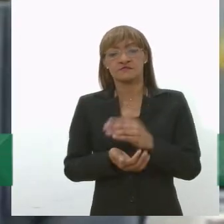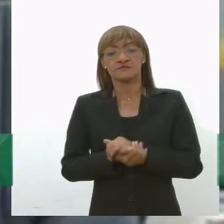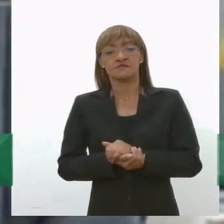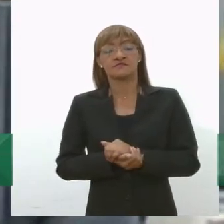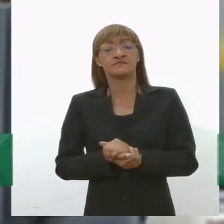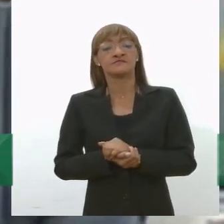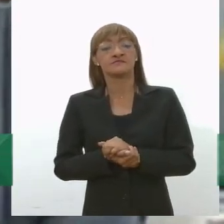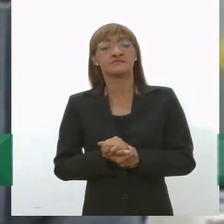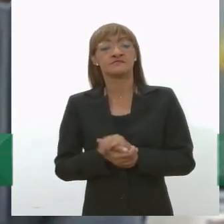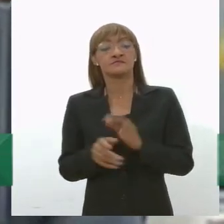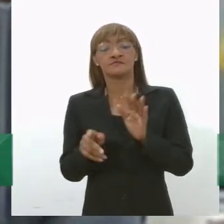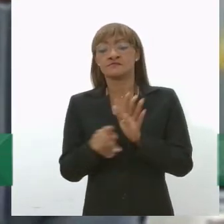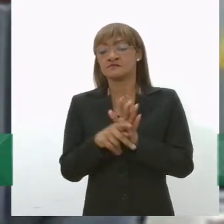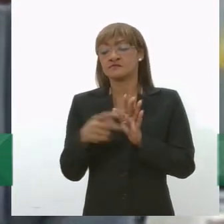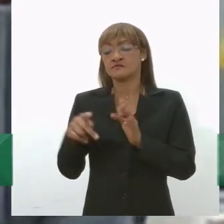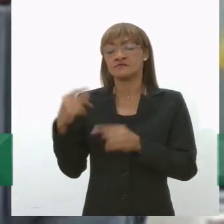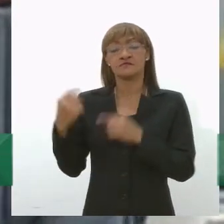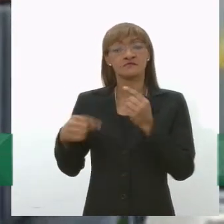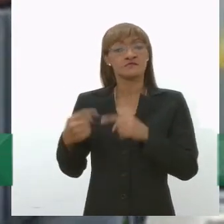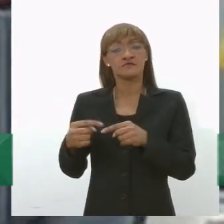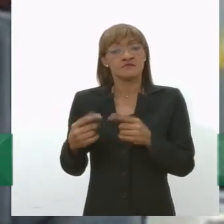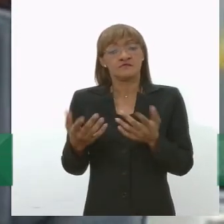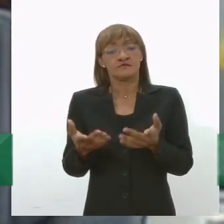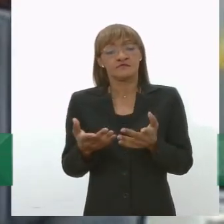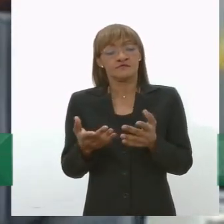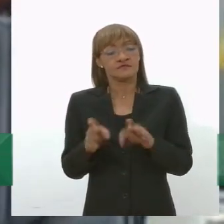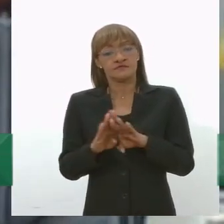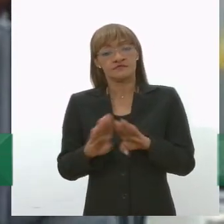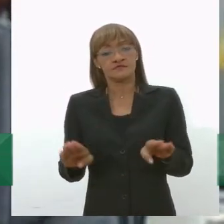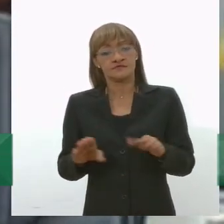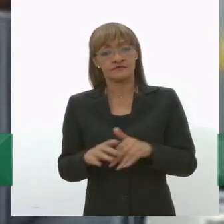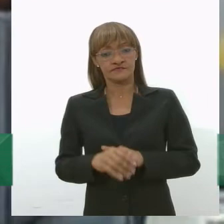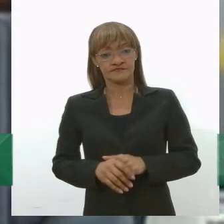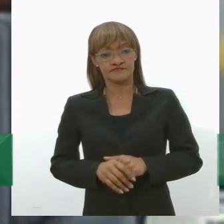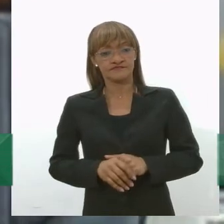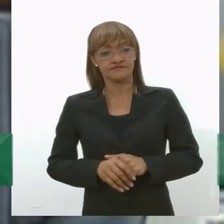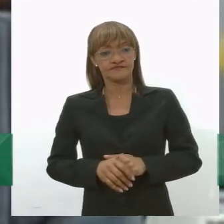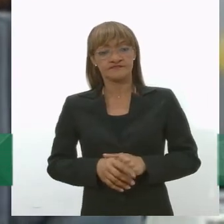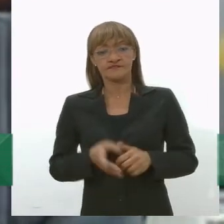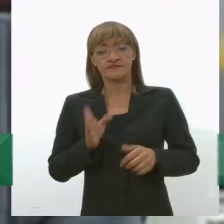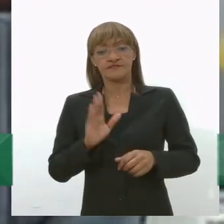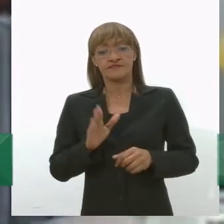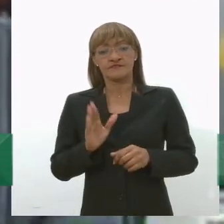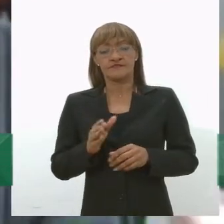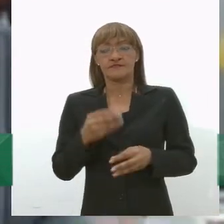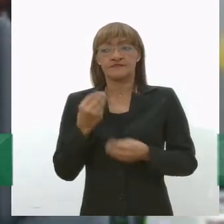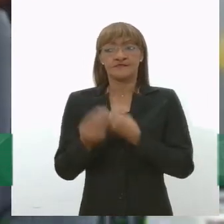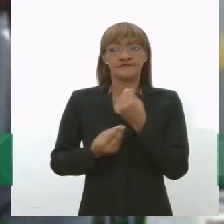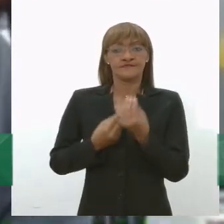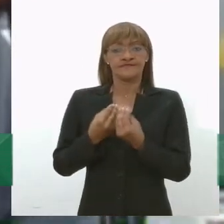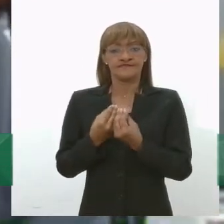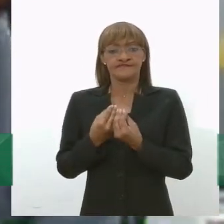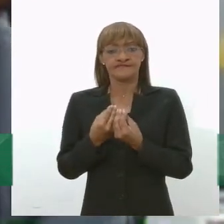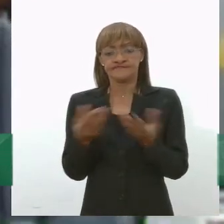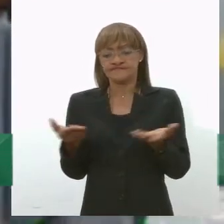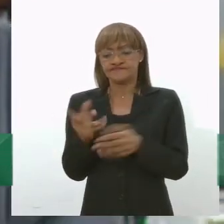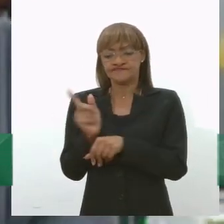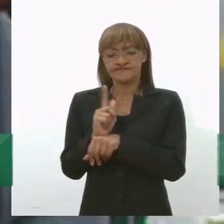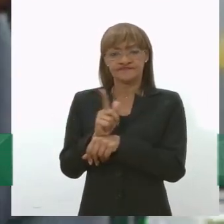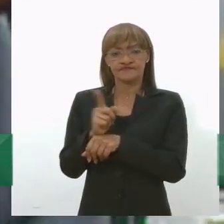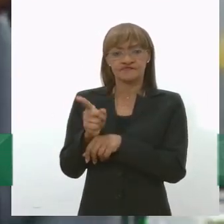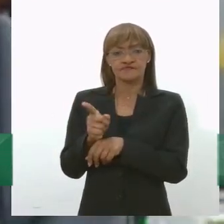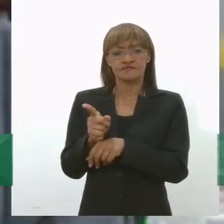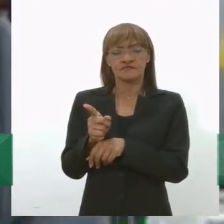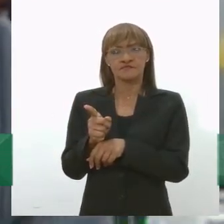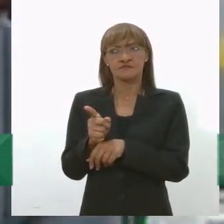política trata, né? A política ela é bem avançada no sentido de ter uma tem uma hierarquia de gestão que é primeiro não gerar, depois